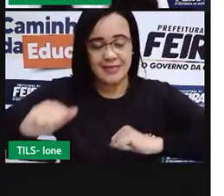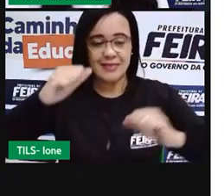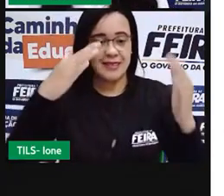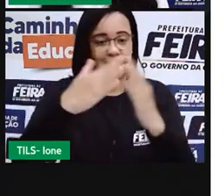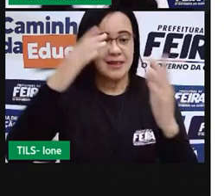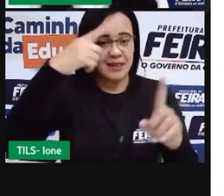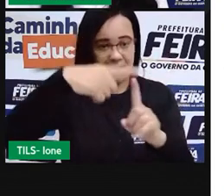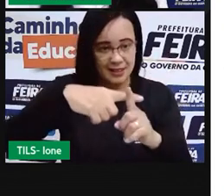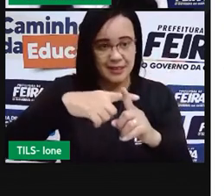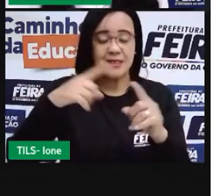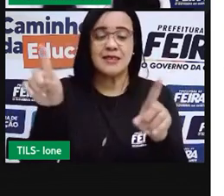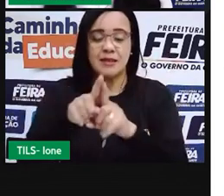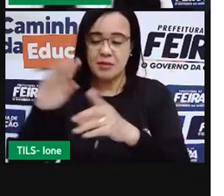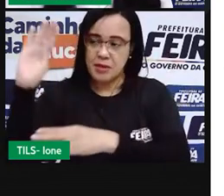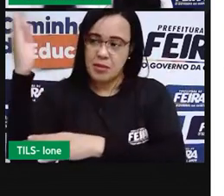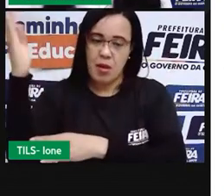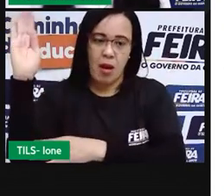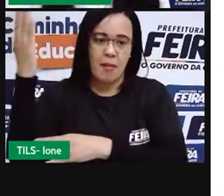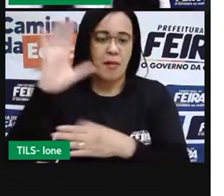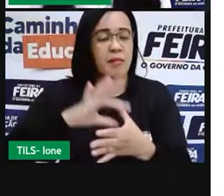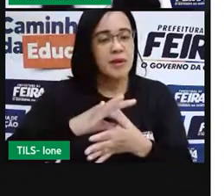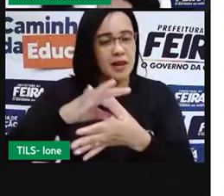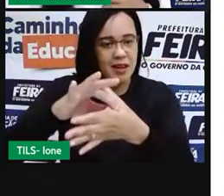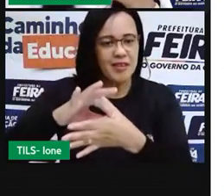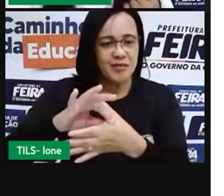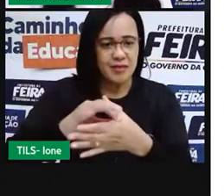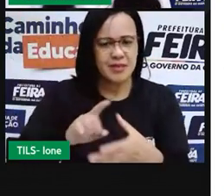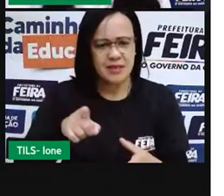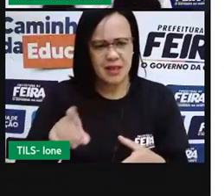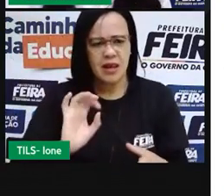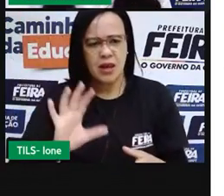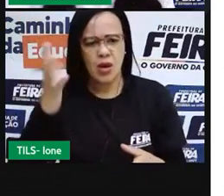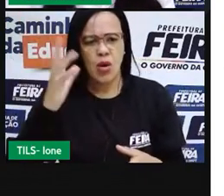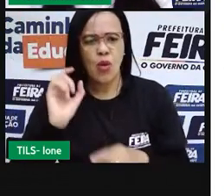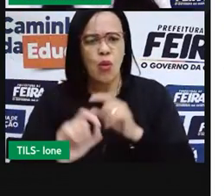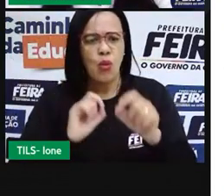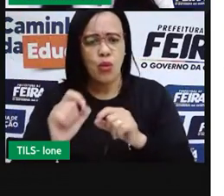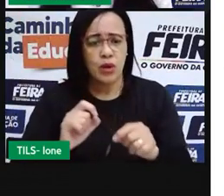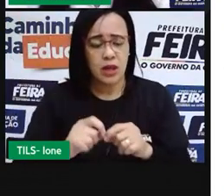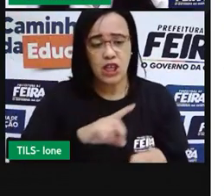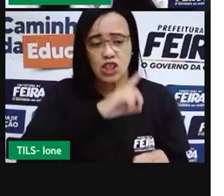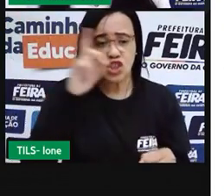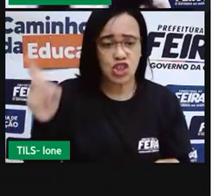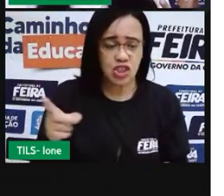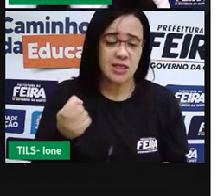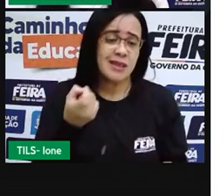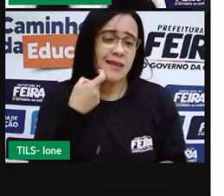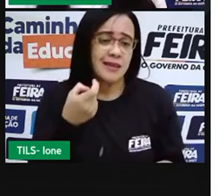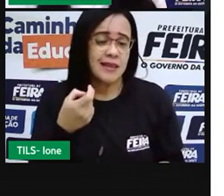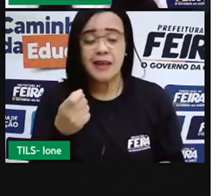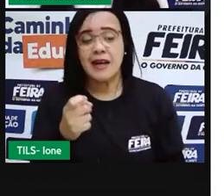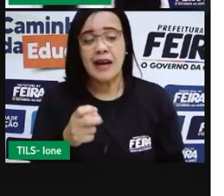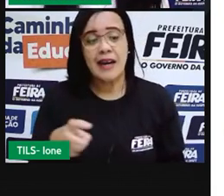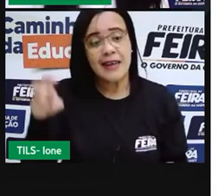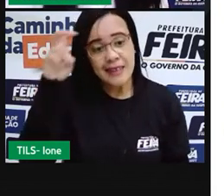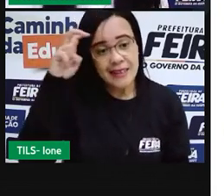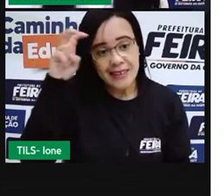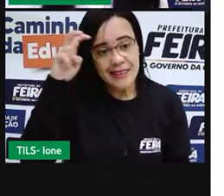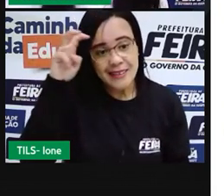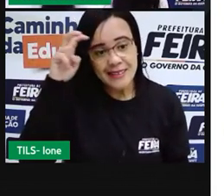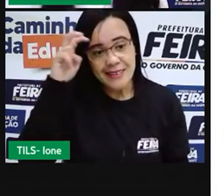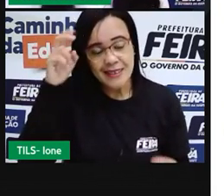lenha. E lá acontecia uma quinta-feira antes da data da comemoração